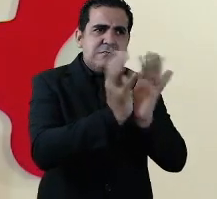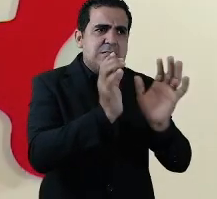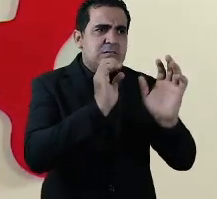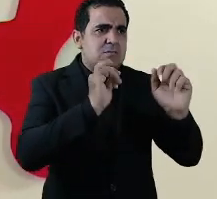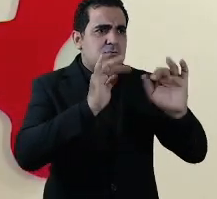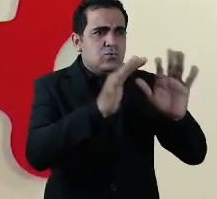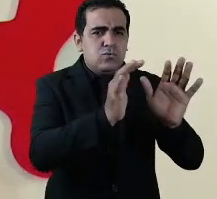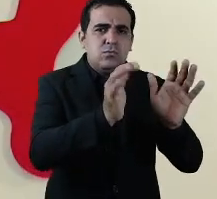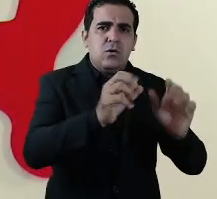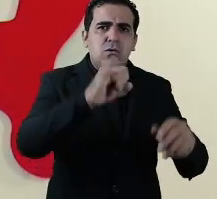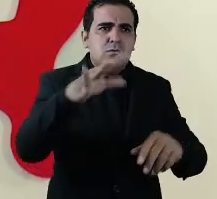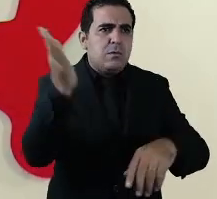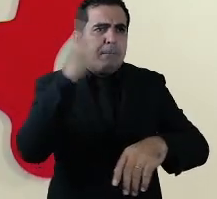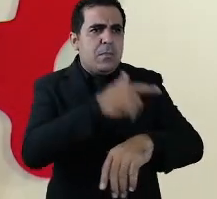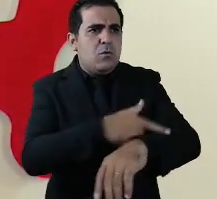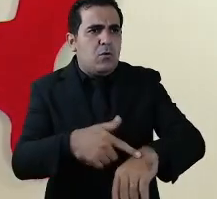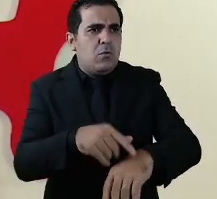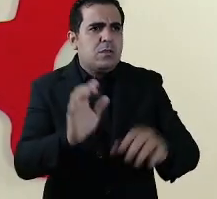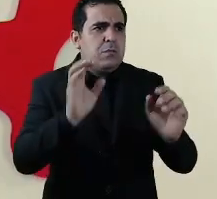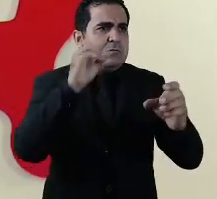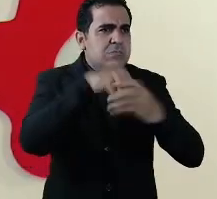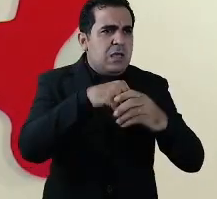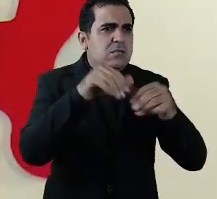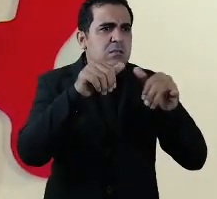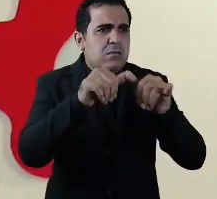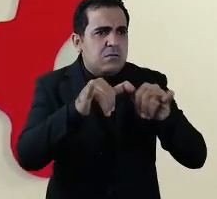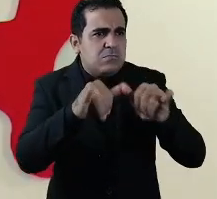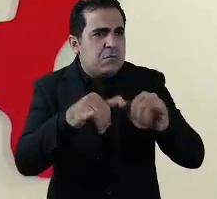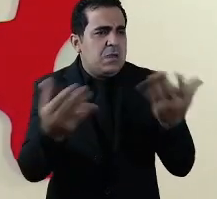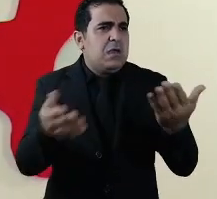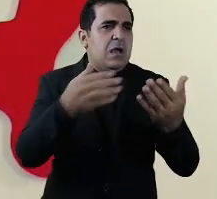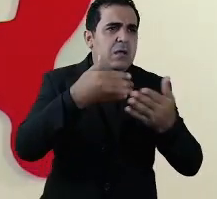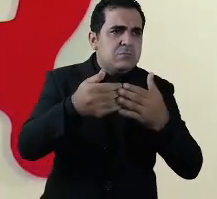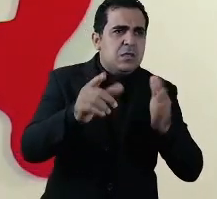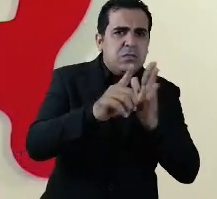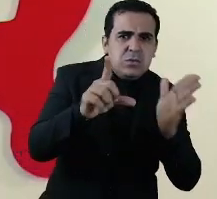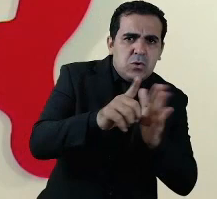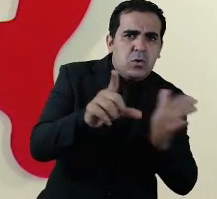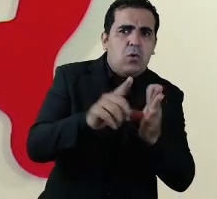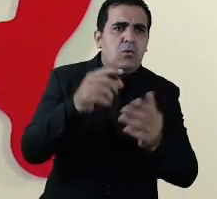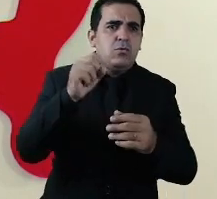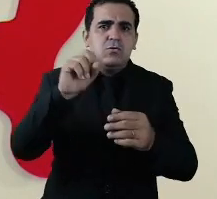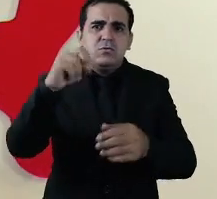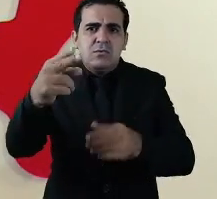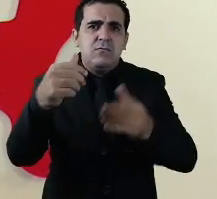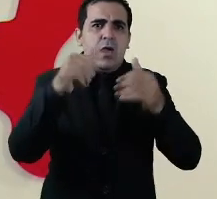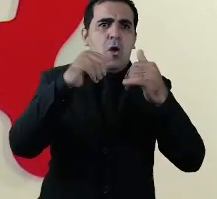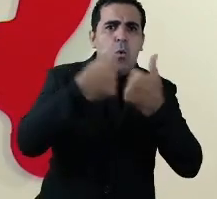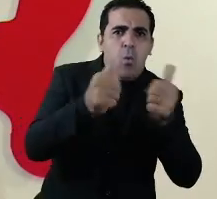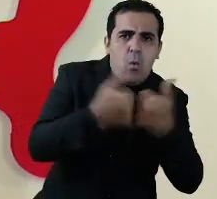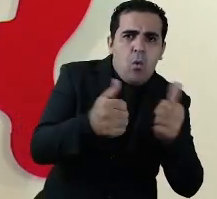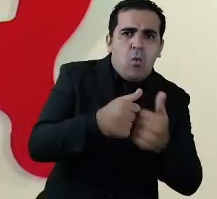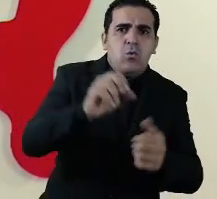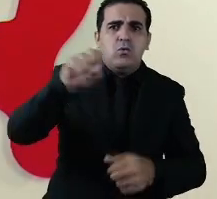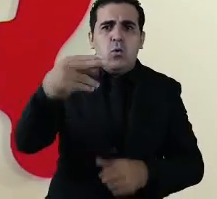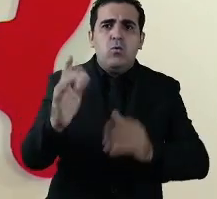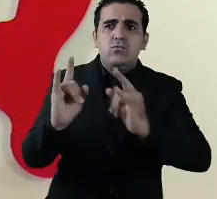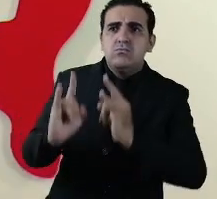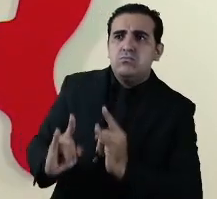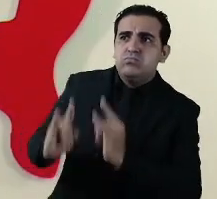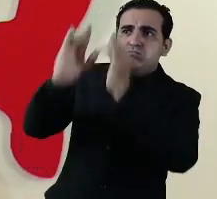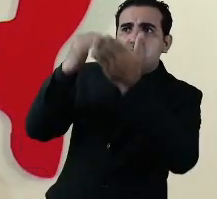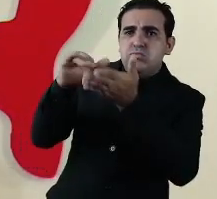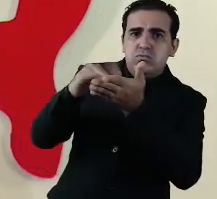uma má conduta num estabelecimento comercial qualquer que seja ele num transporte urbano numa repartição